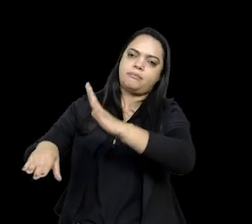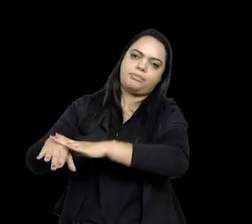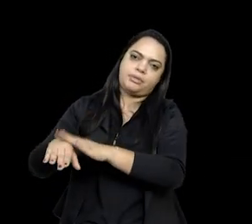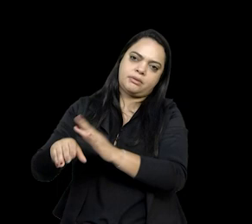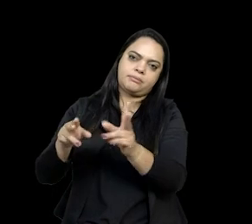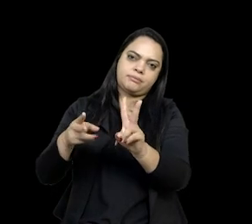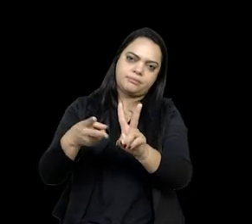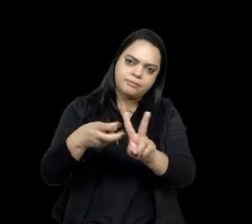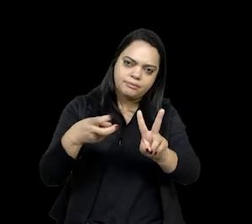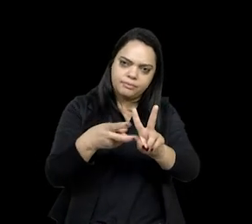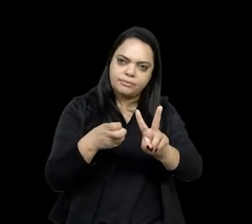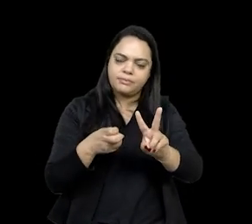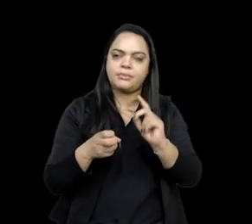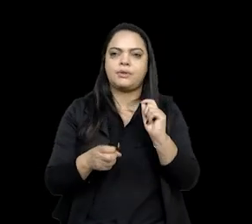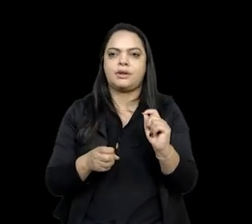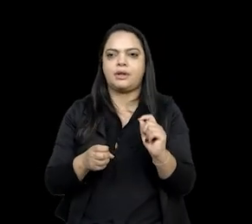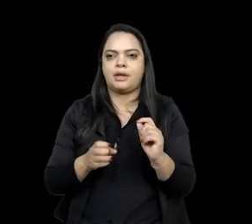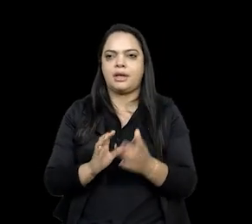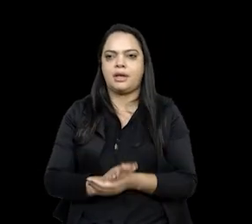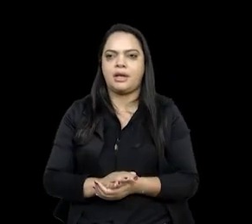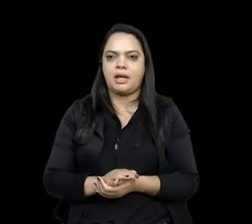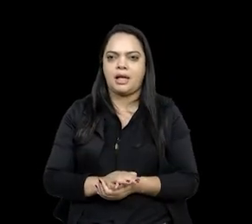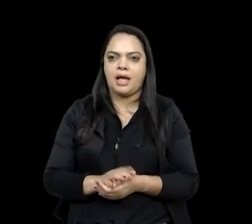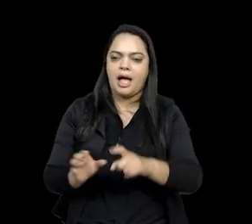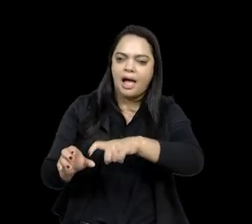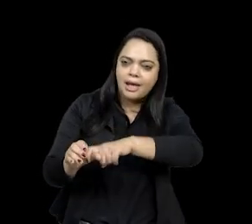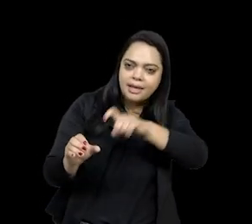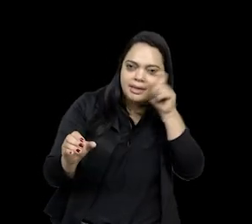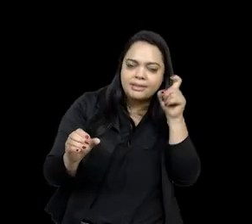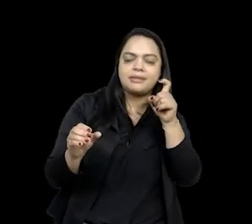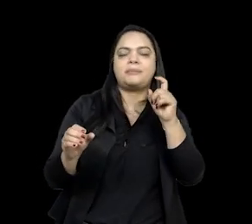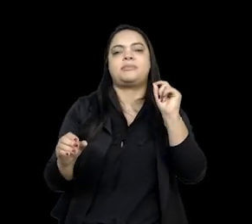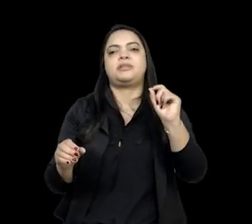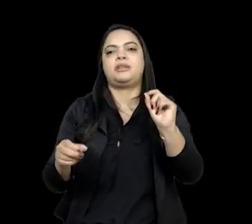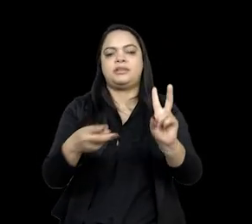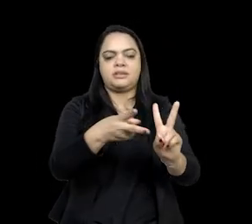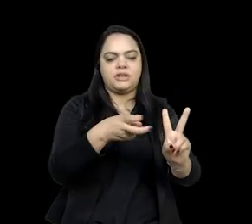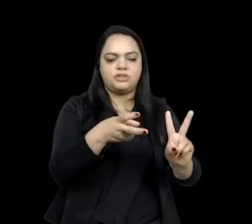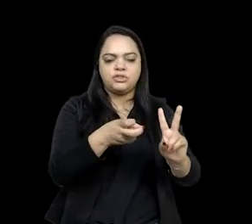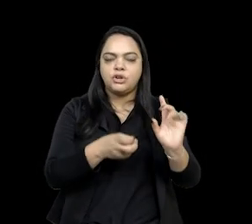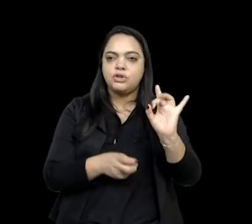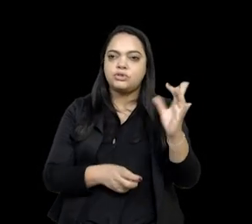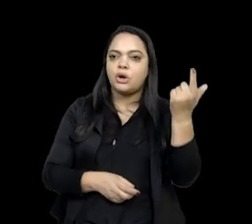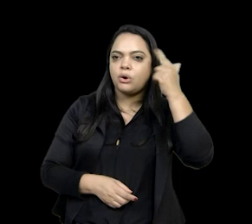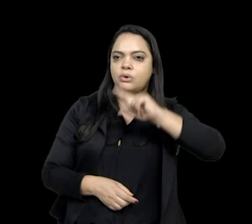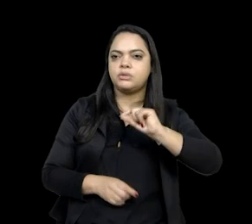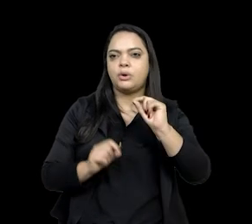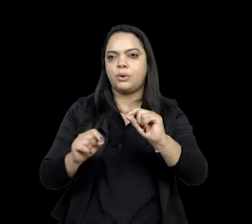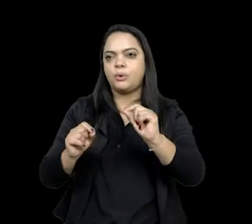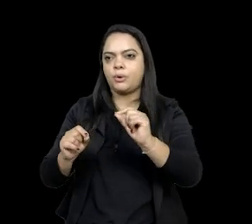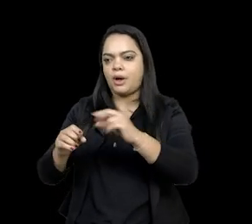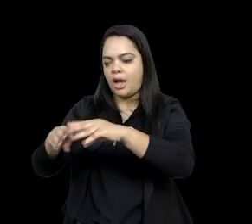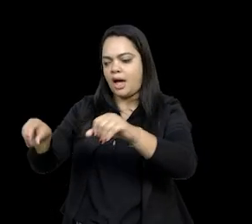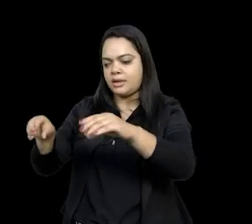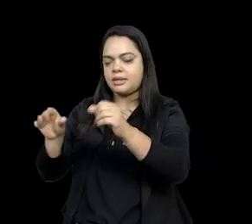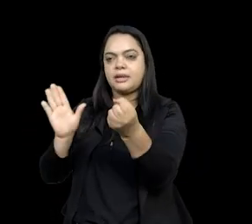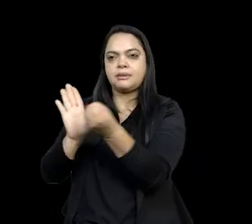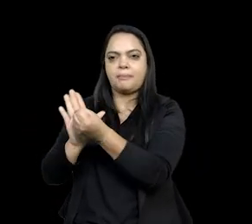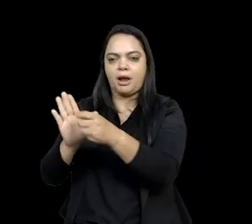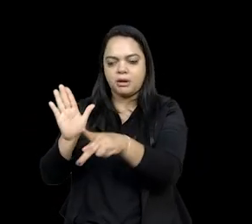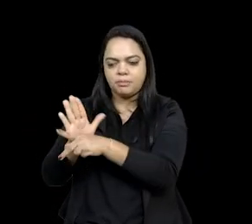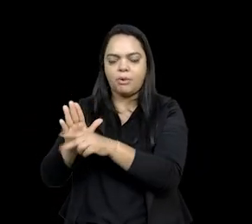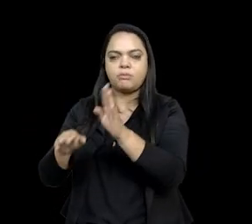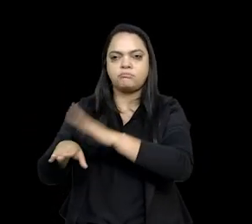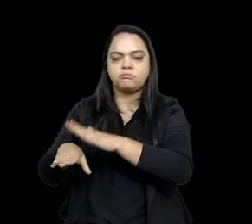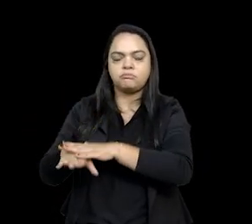independência indígena, se eu falar nesses termos, ela só vai ser garantida com a demarcação efetiva de todas as suas terras, e que de